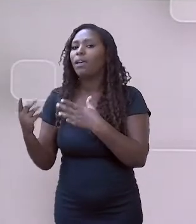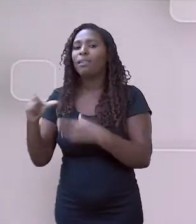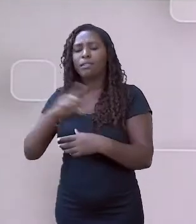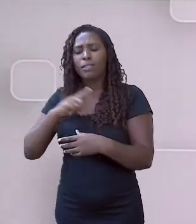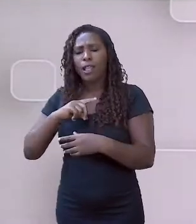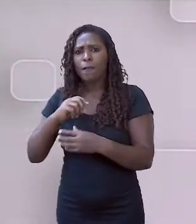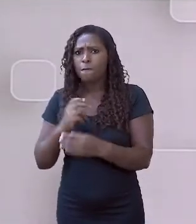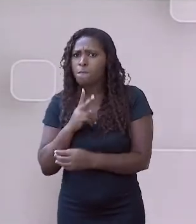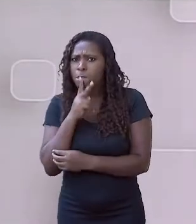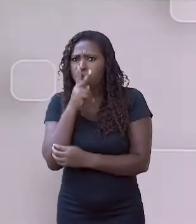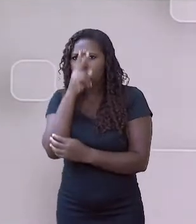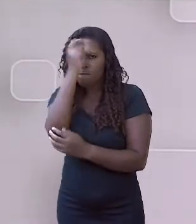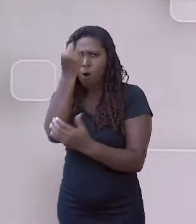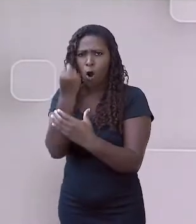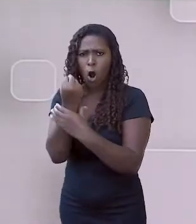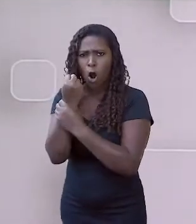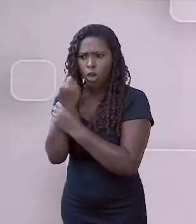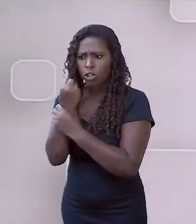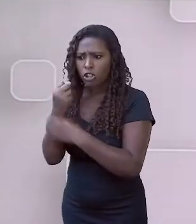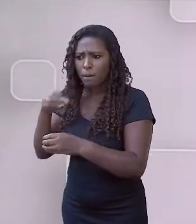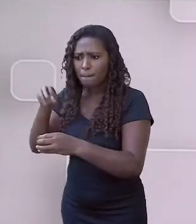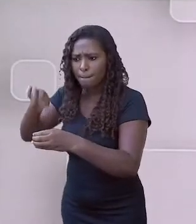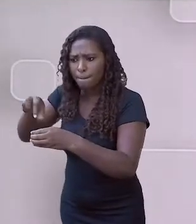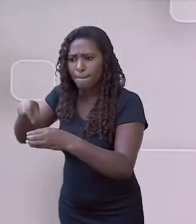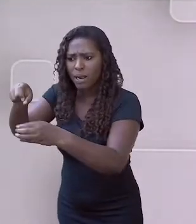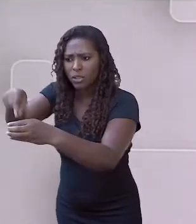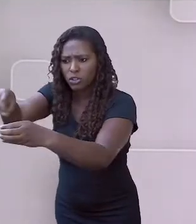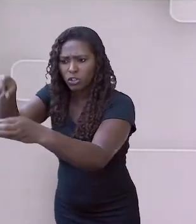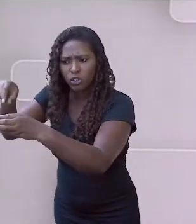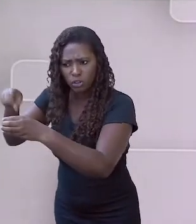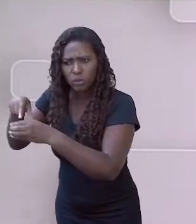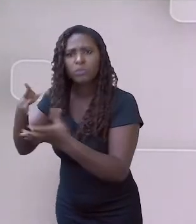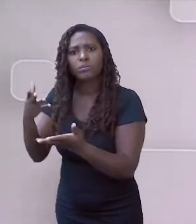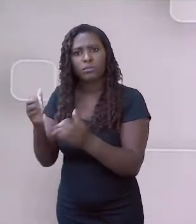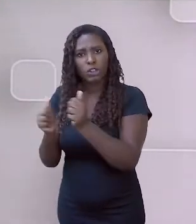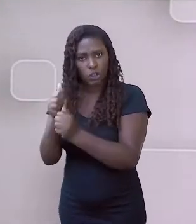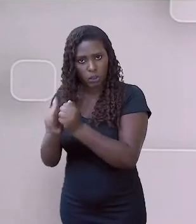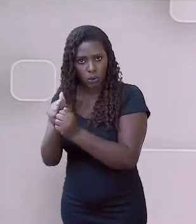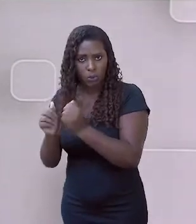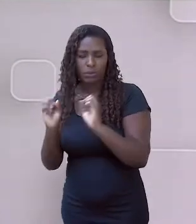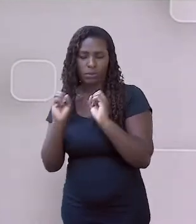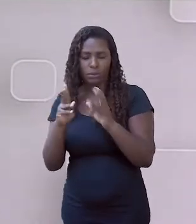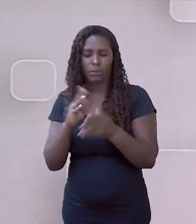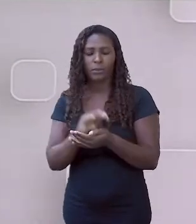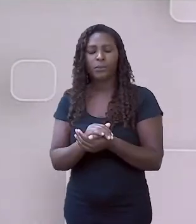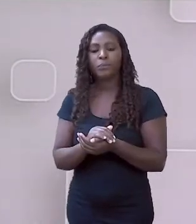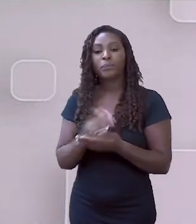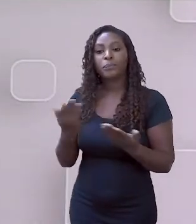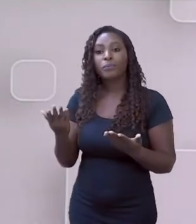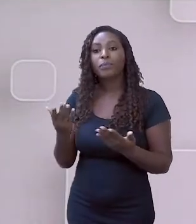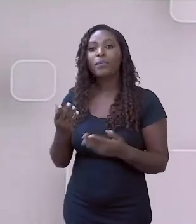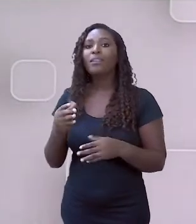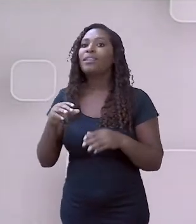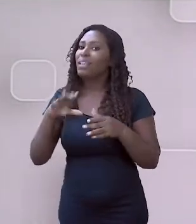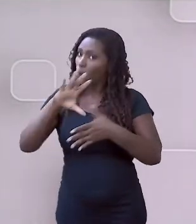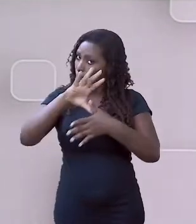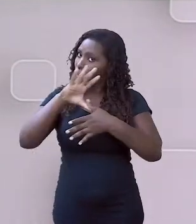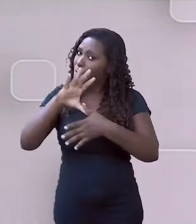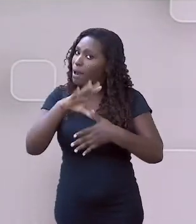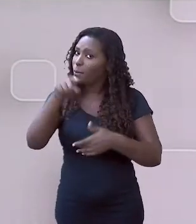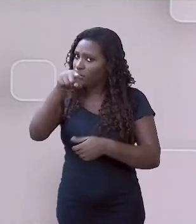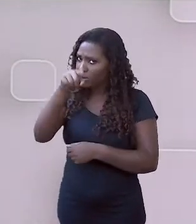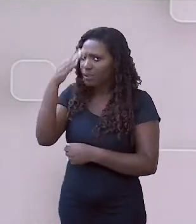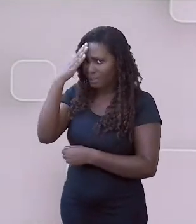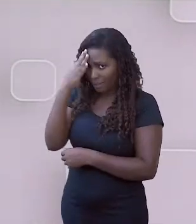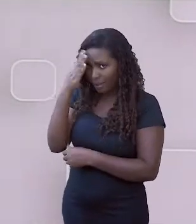representações cartográficas, mas baseado na quantidade de população. Agora, nós vamos